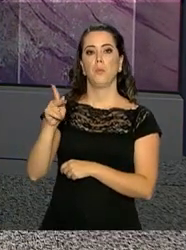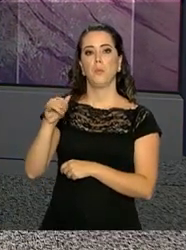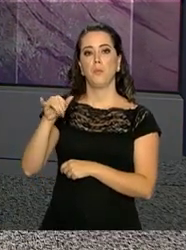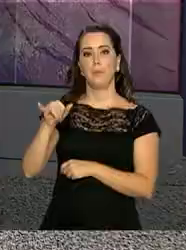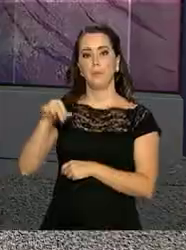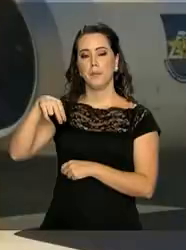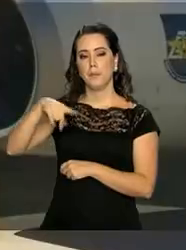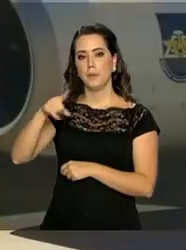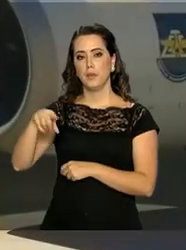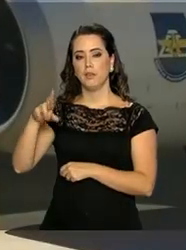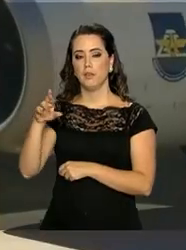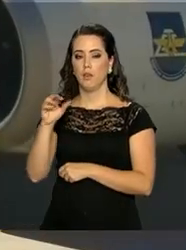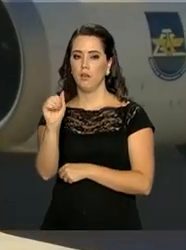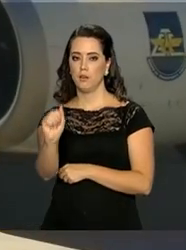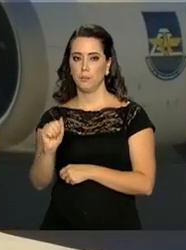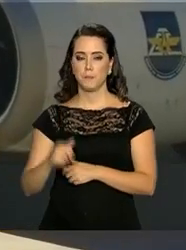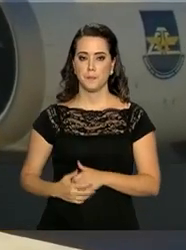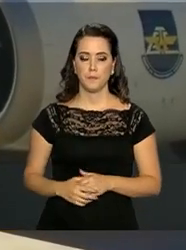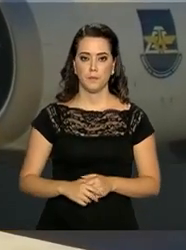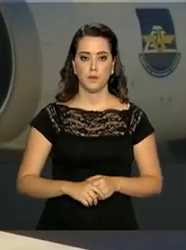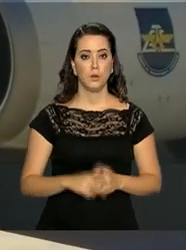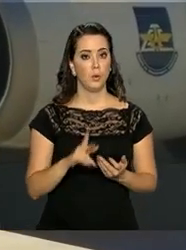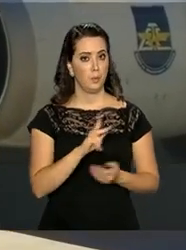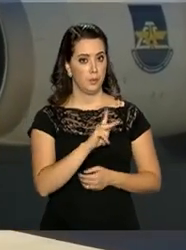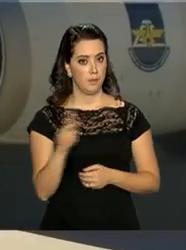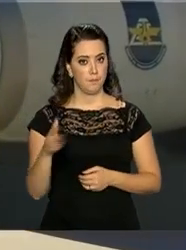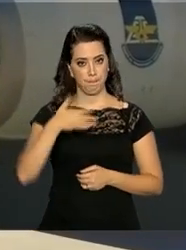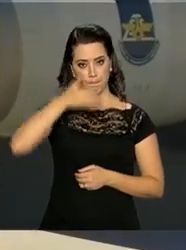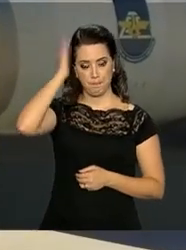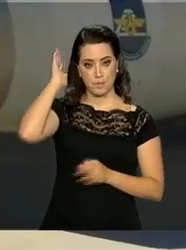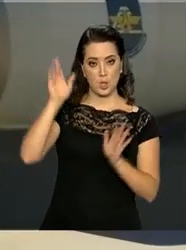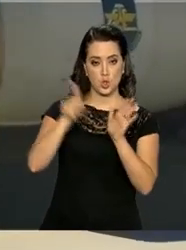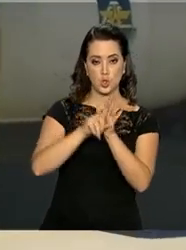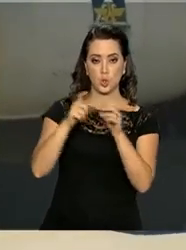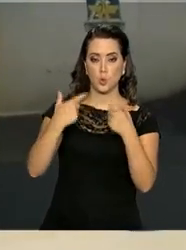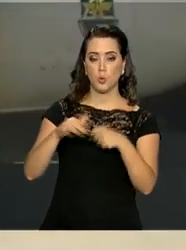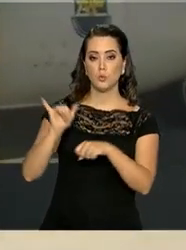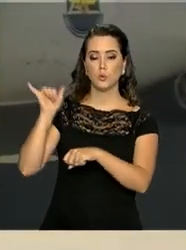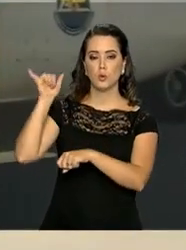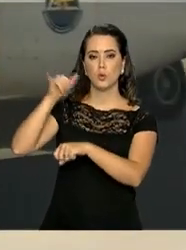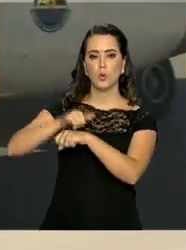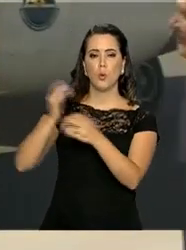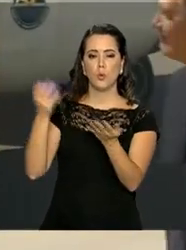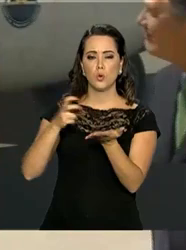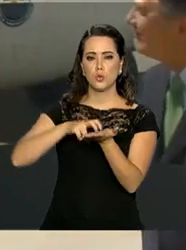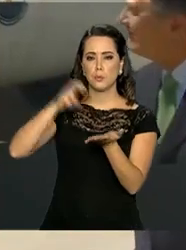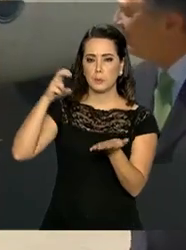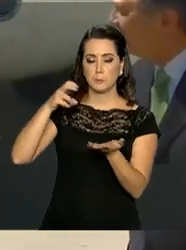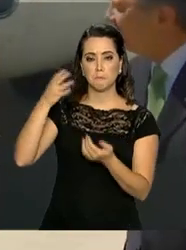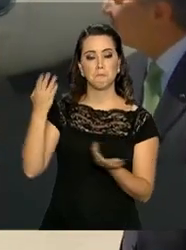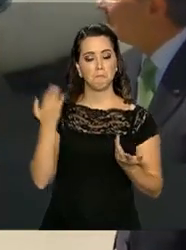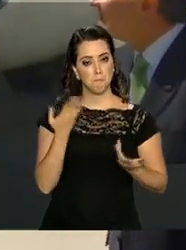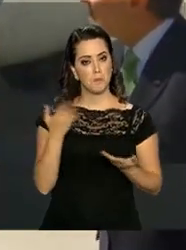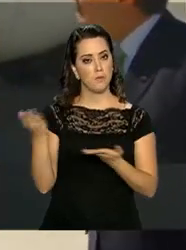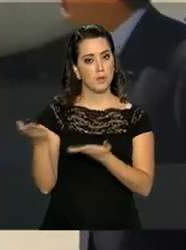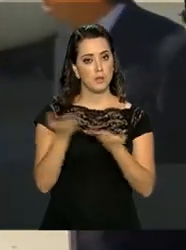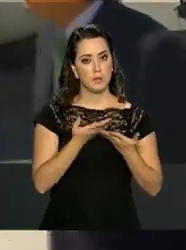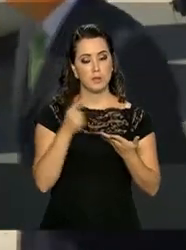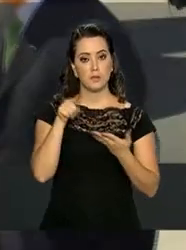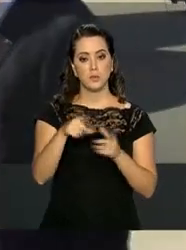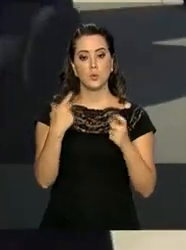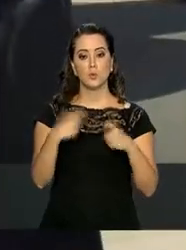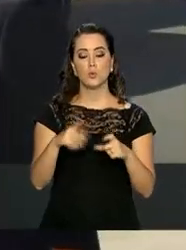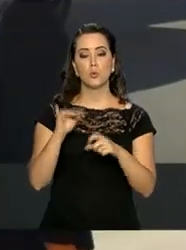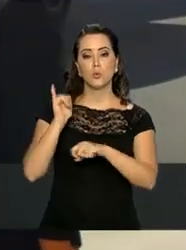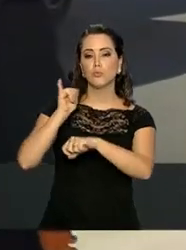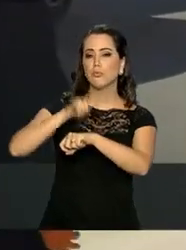Pinheira. O presidente Temer chegou a Santiago no fim da manhã desta quarta-feira. Ele foi recebido na base